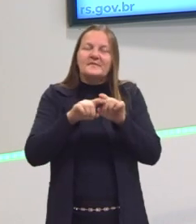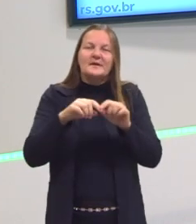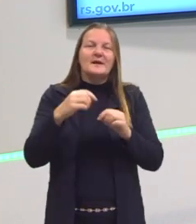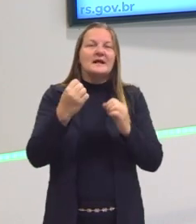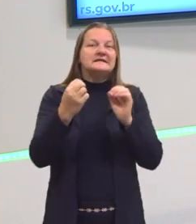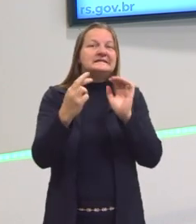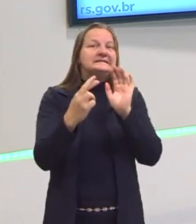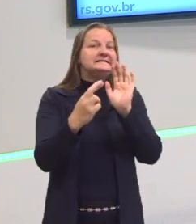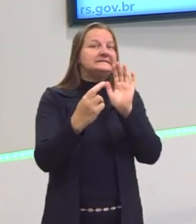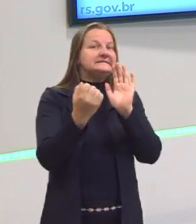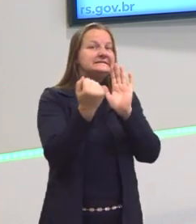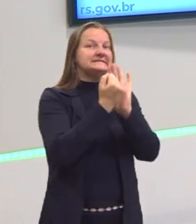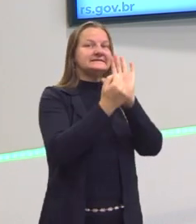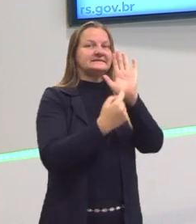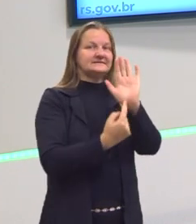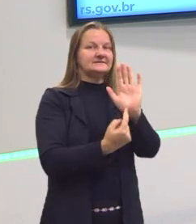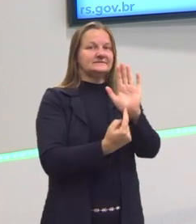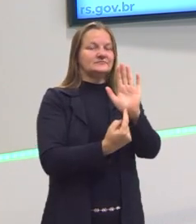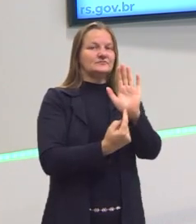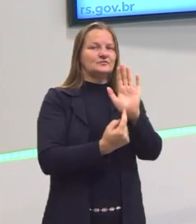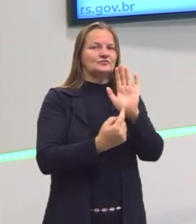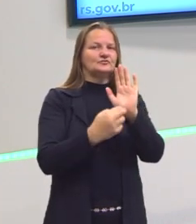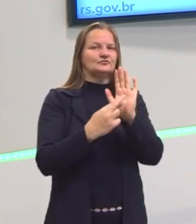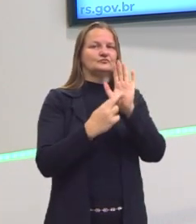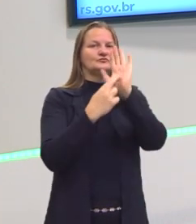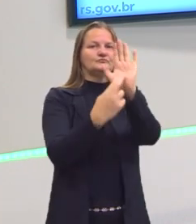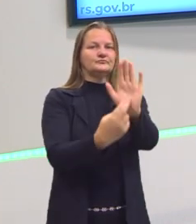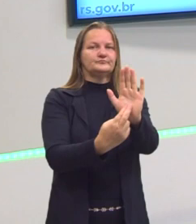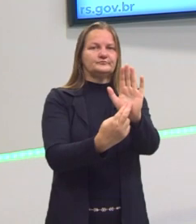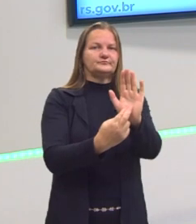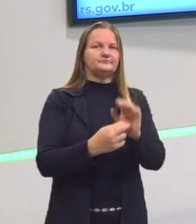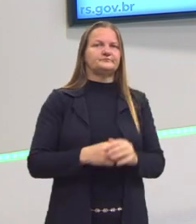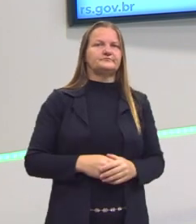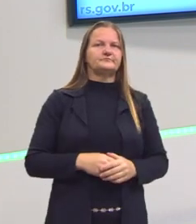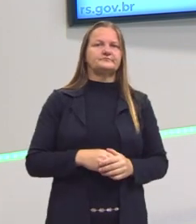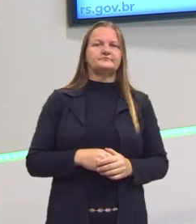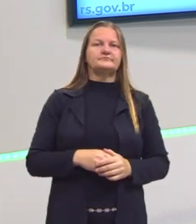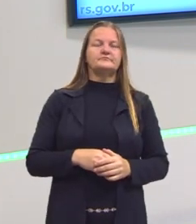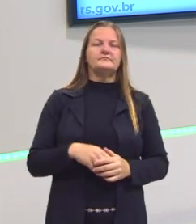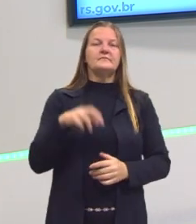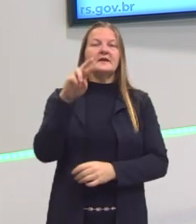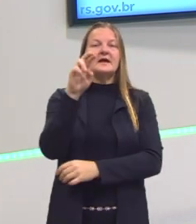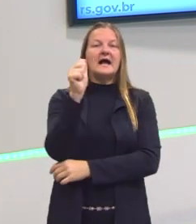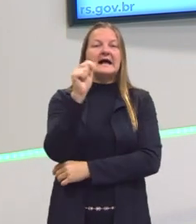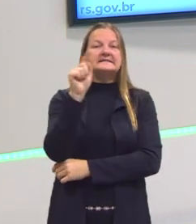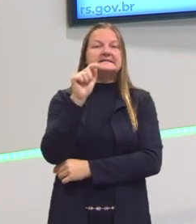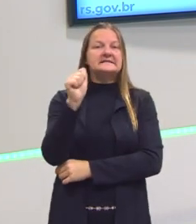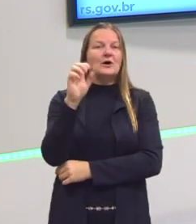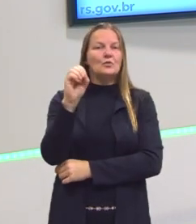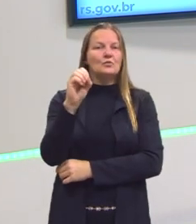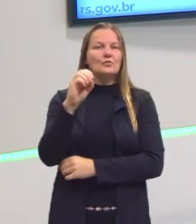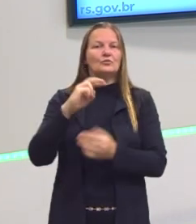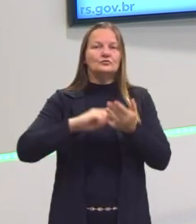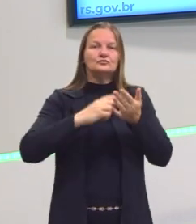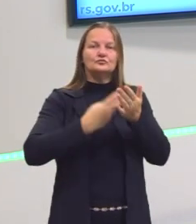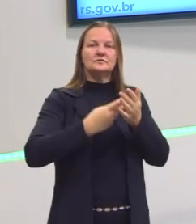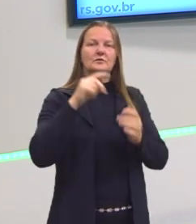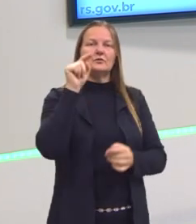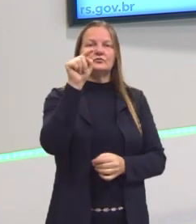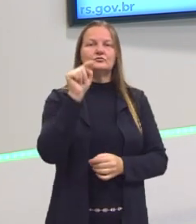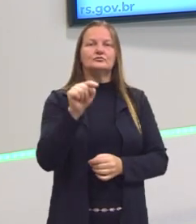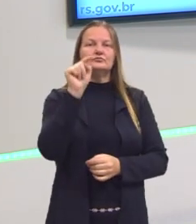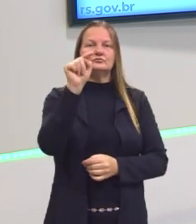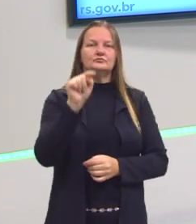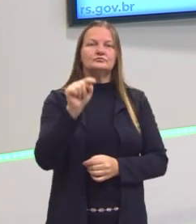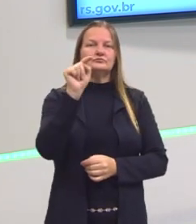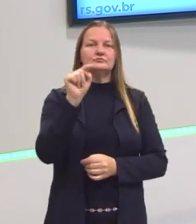símbolos matemáticos que compõem essa representação. E aqui na razão é uma dessas representações. Nós temos ali